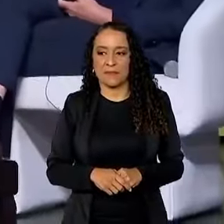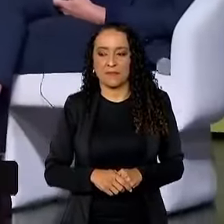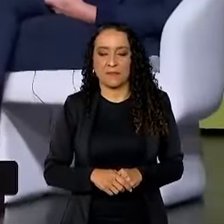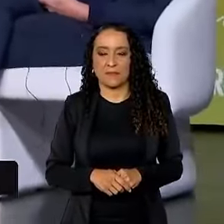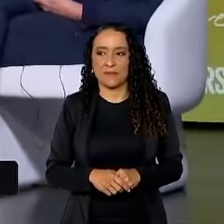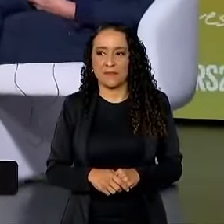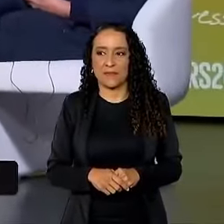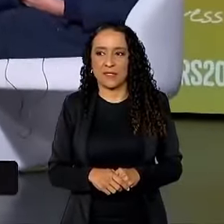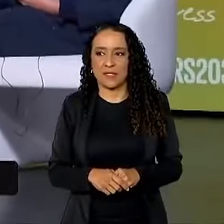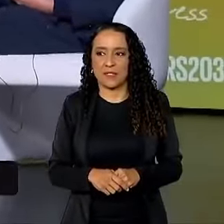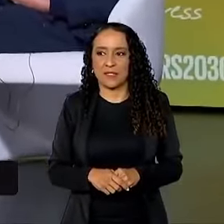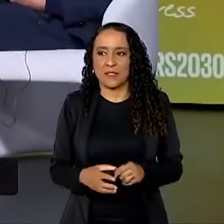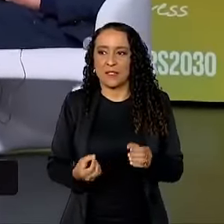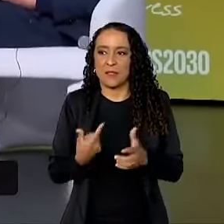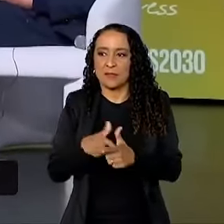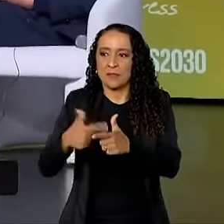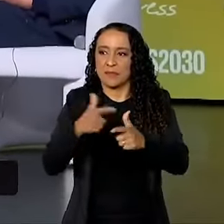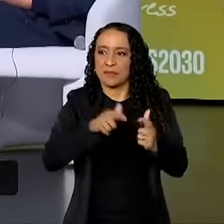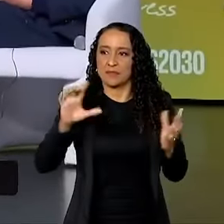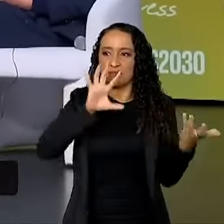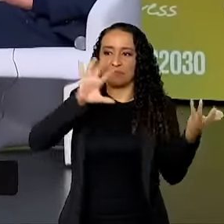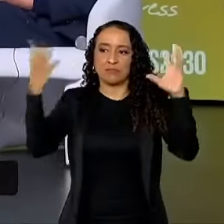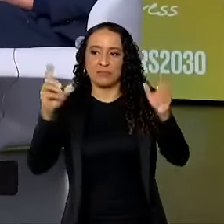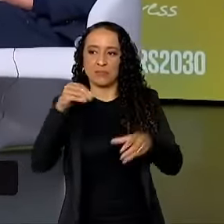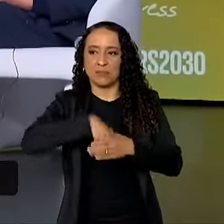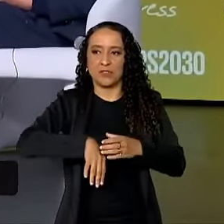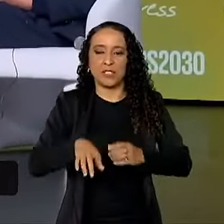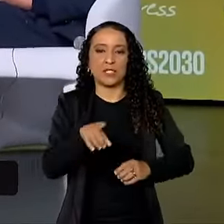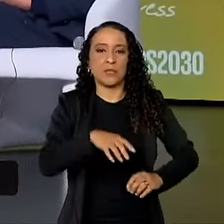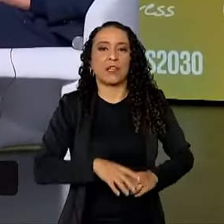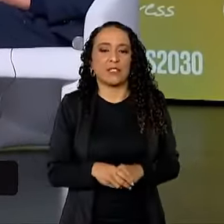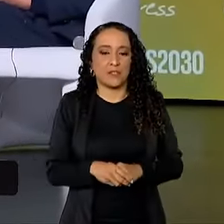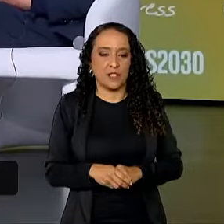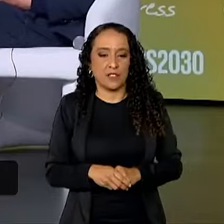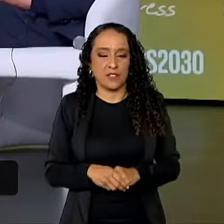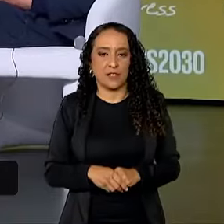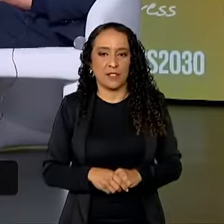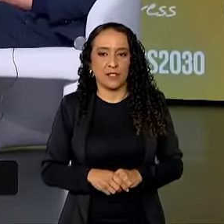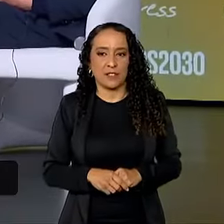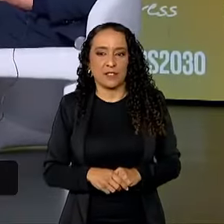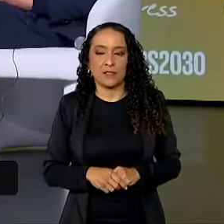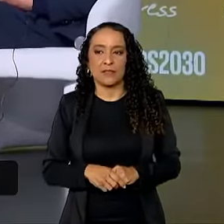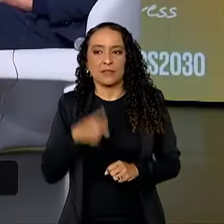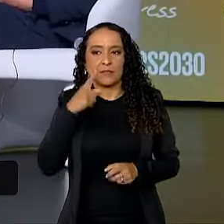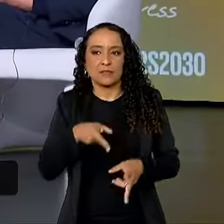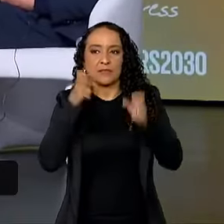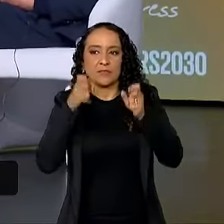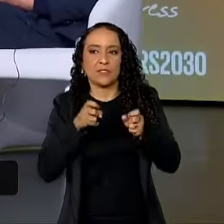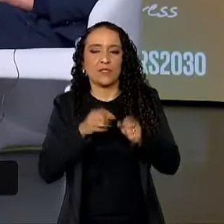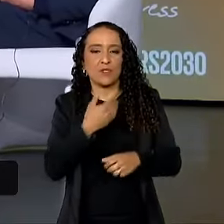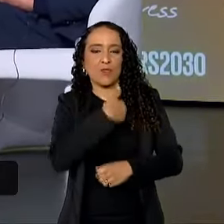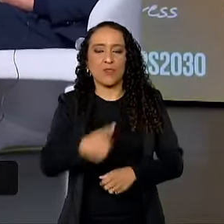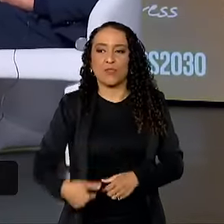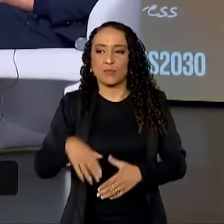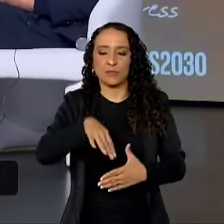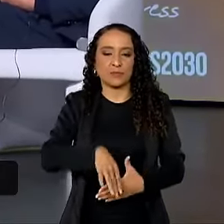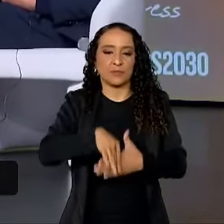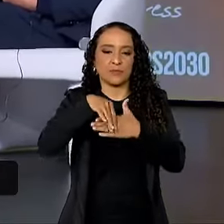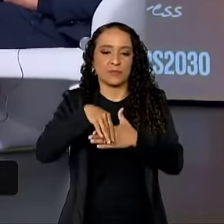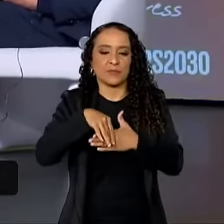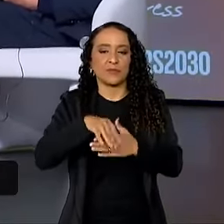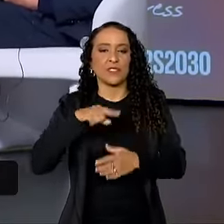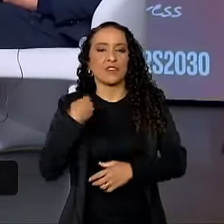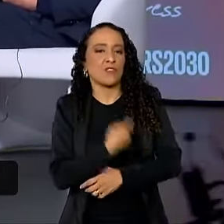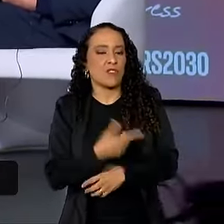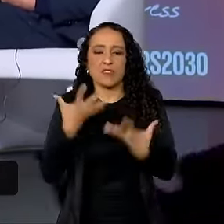você espera ver dos governos para garantir que